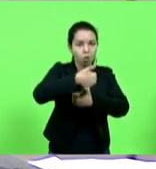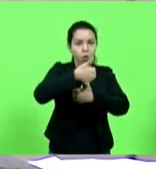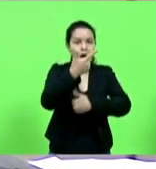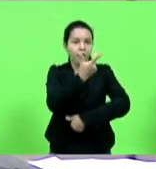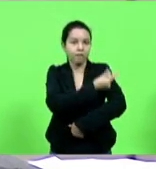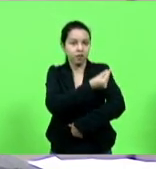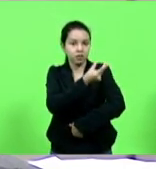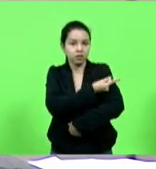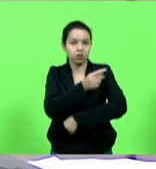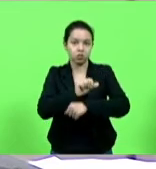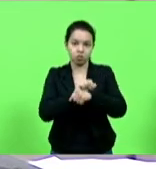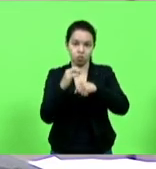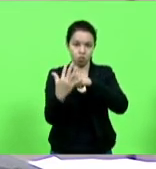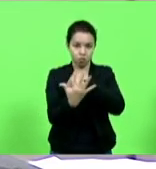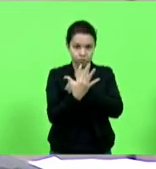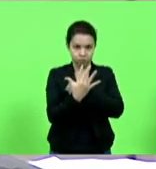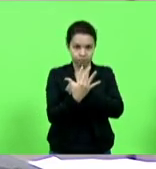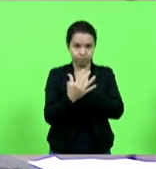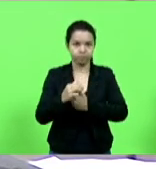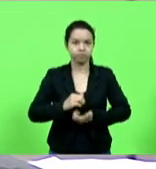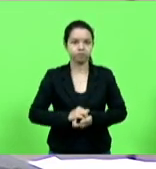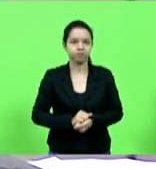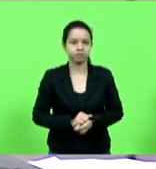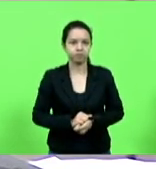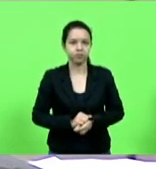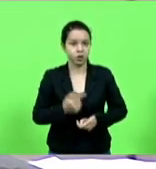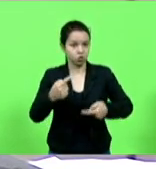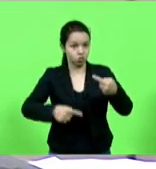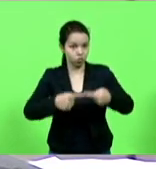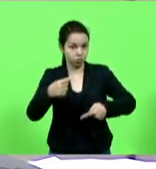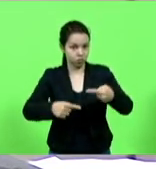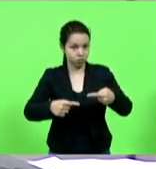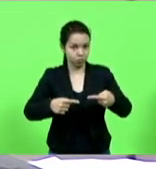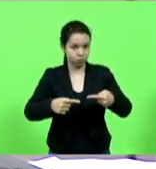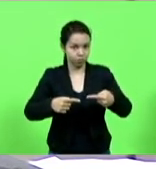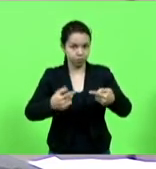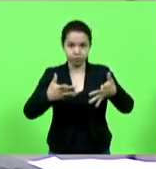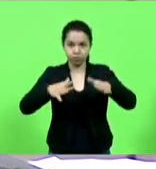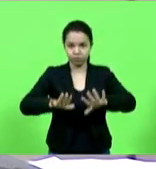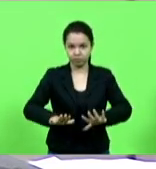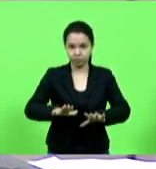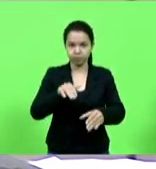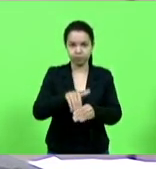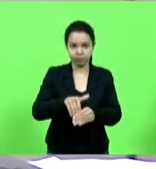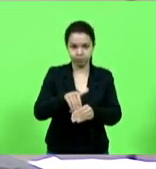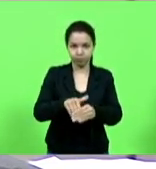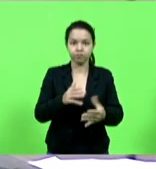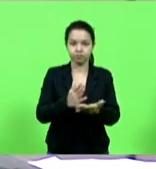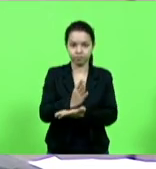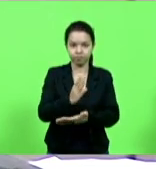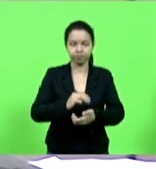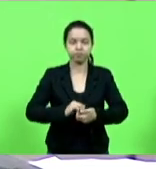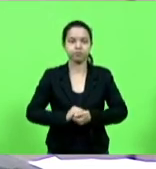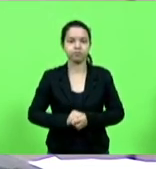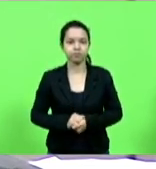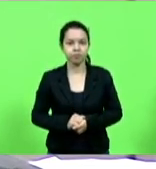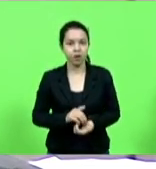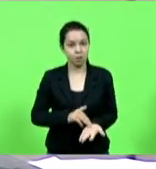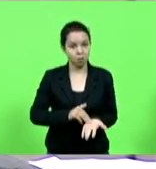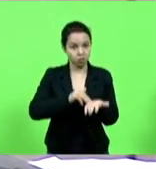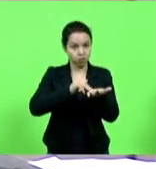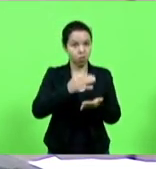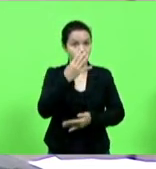em discussão não havendo quem queira discutir em votação aprovado moção número